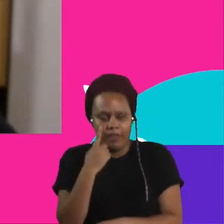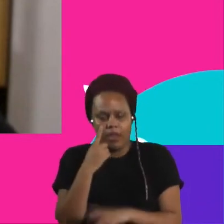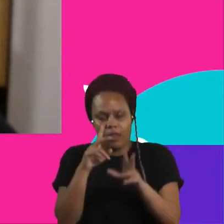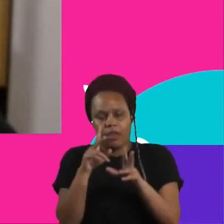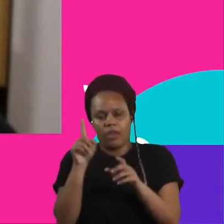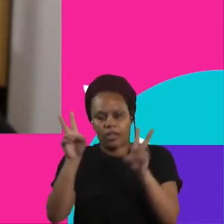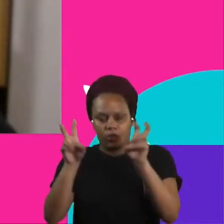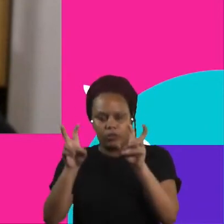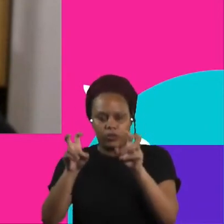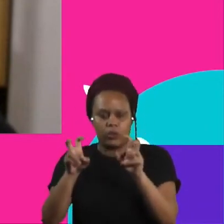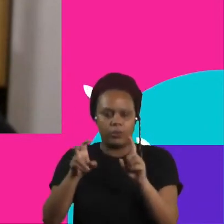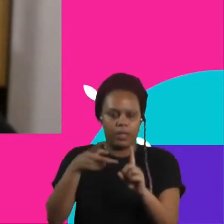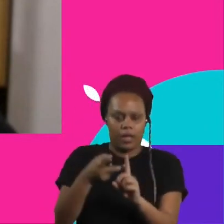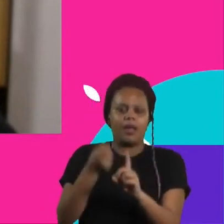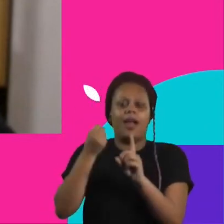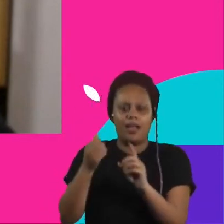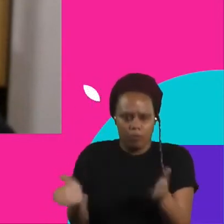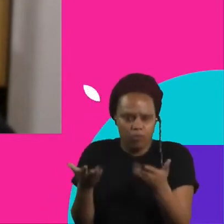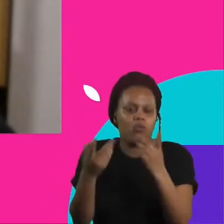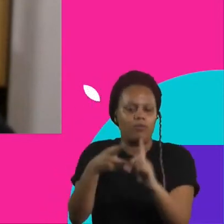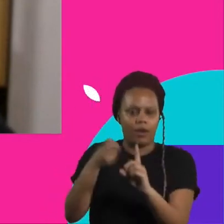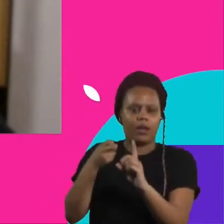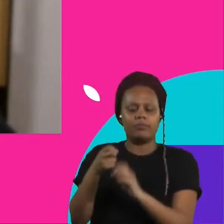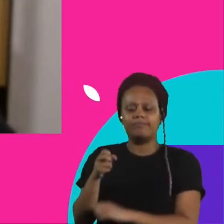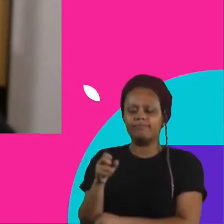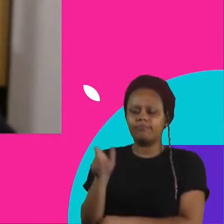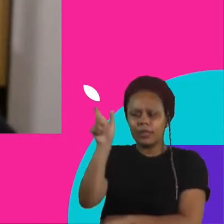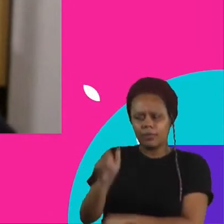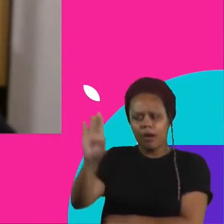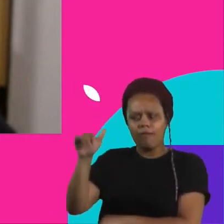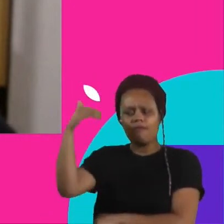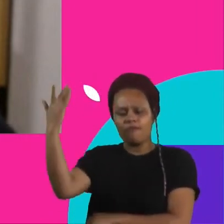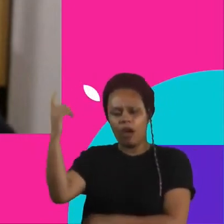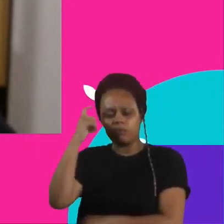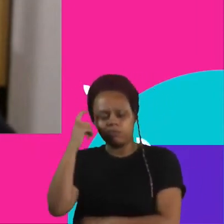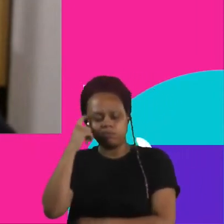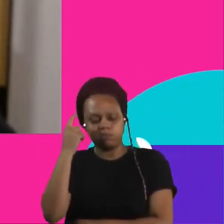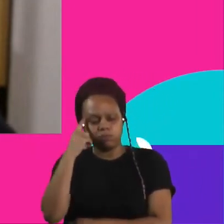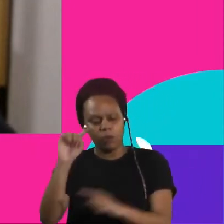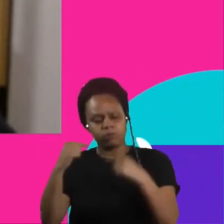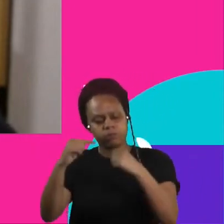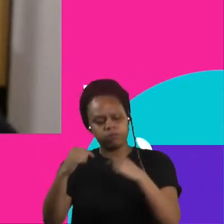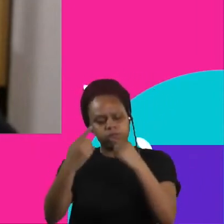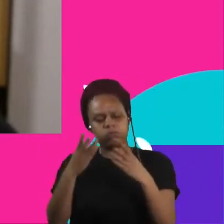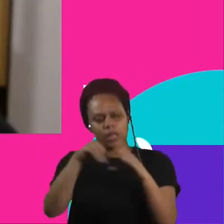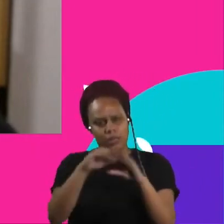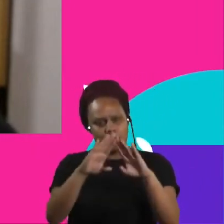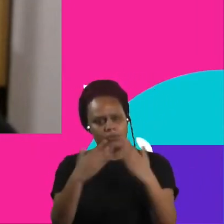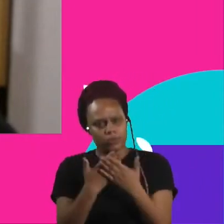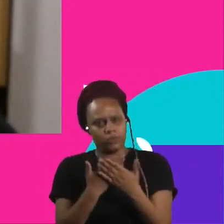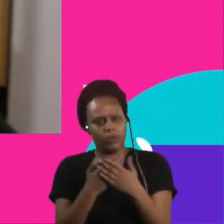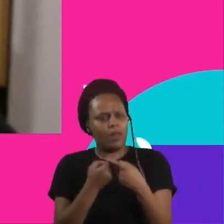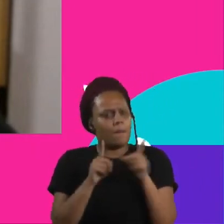A gente ter pessoas de fora pensando nos desafios de dentro, tentando resolver problemas, mas sem